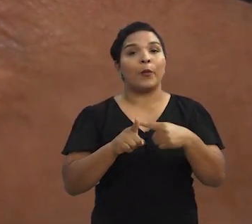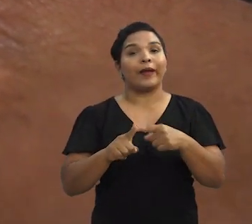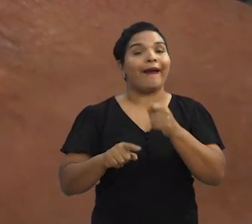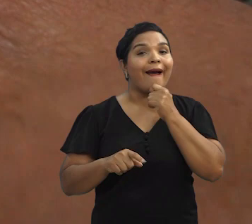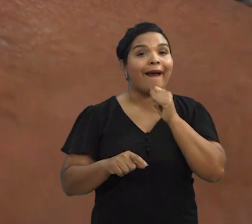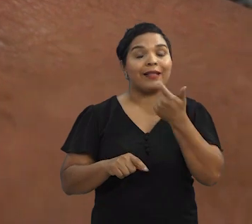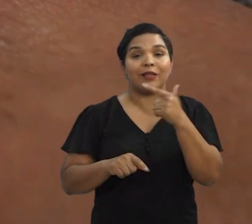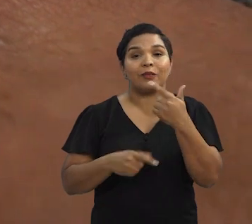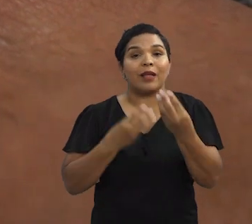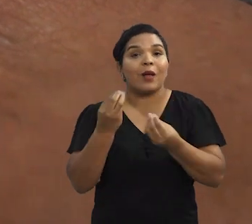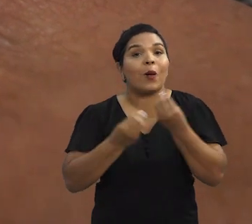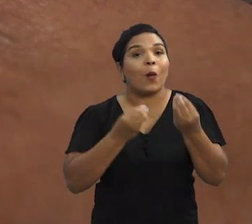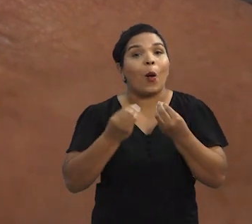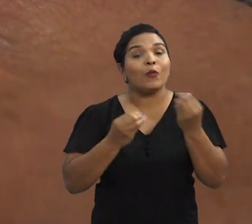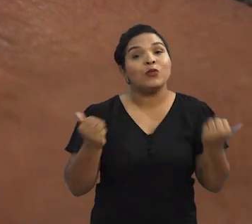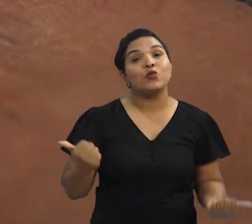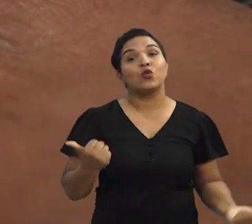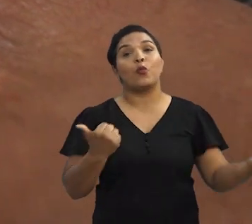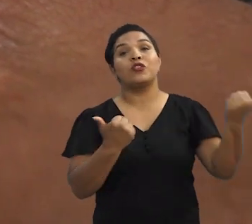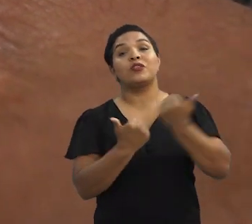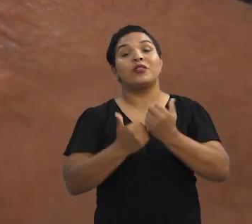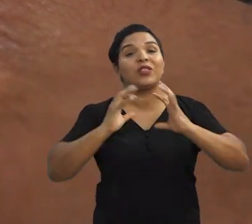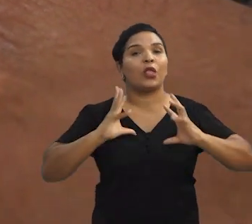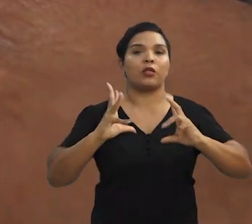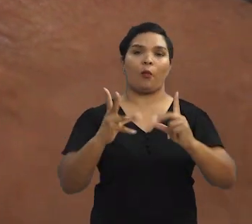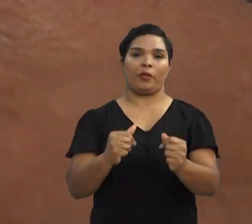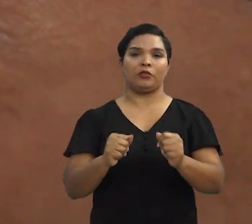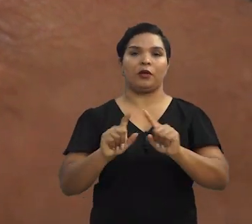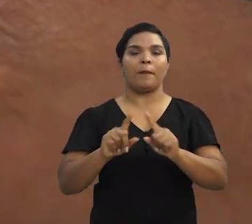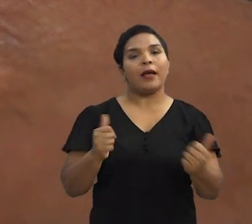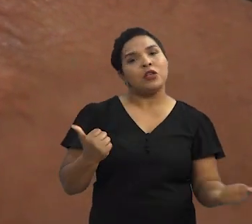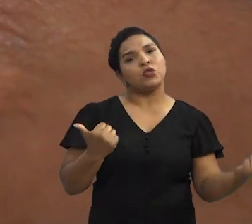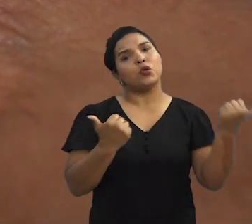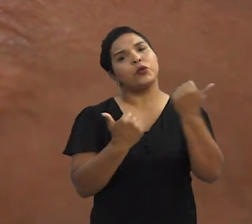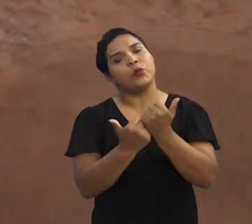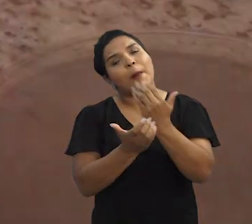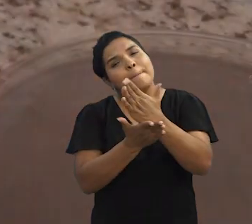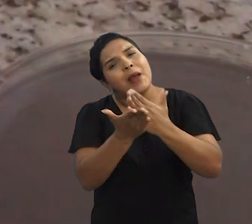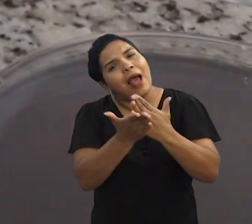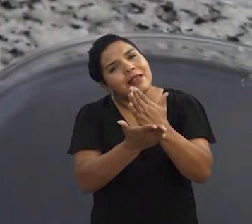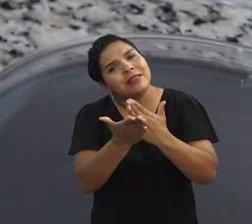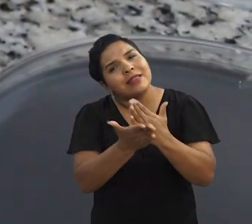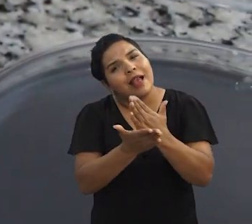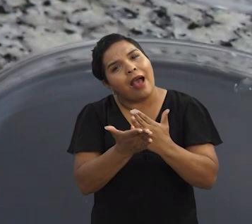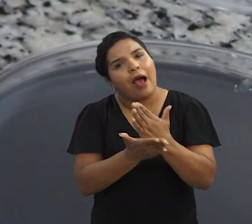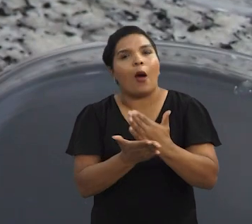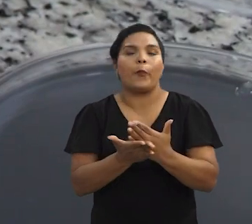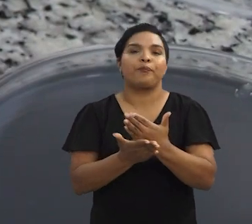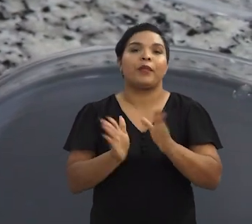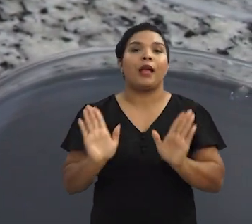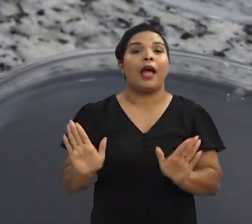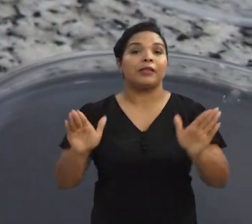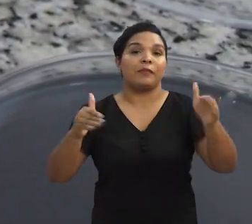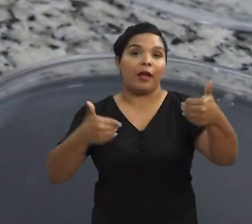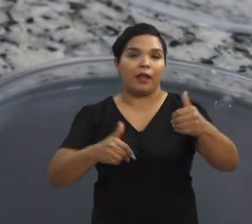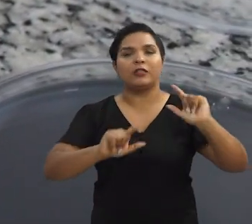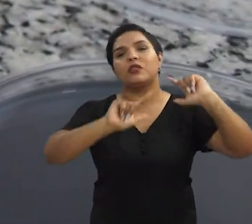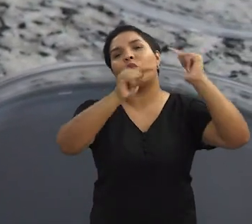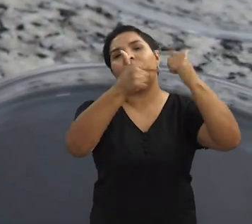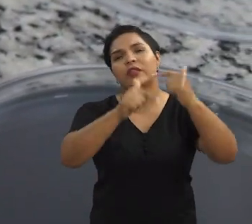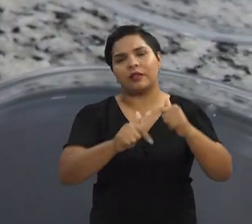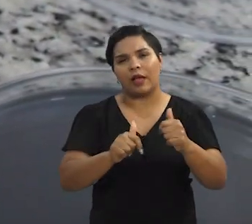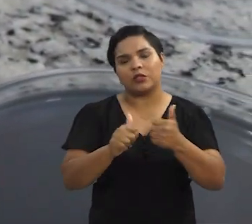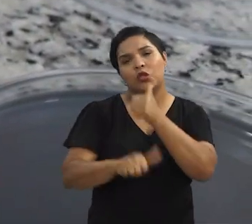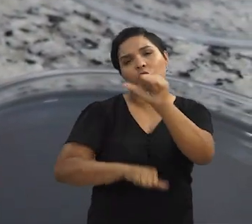mensurar até que ponto você vai conseguir substituir totalmente. Mas substituir, ao menos, parcialmente, essas embalagens